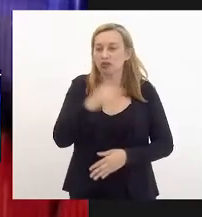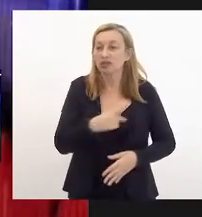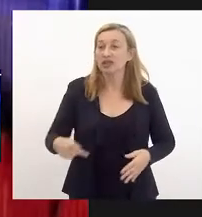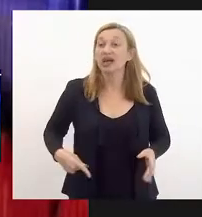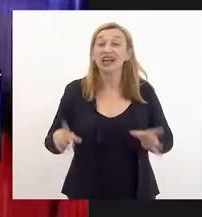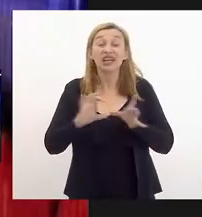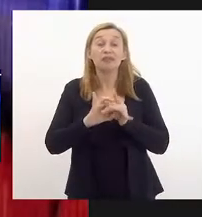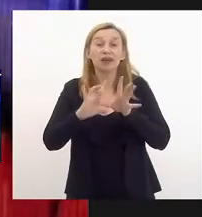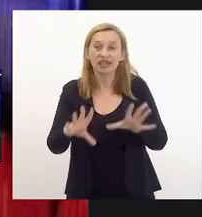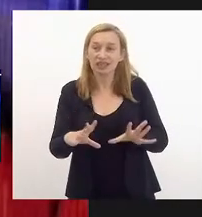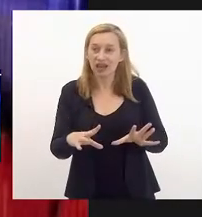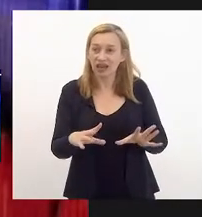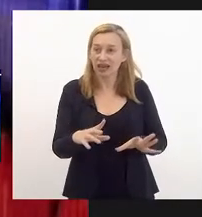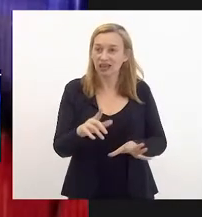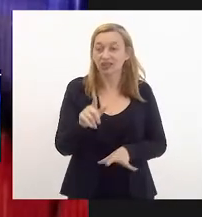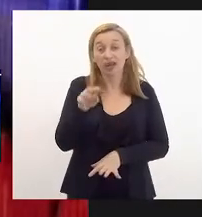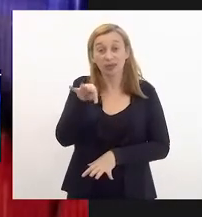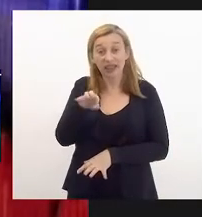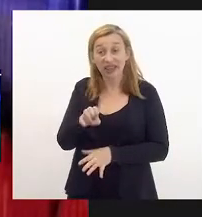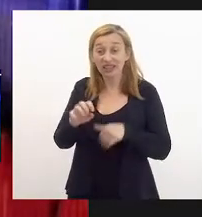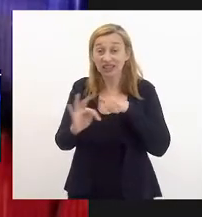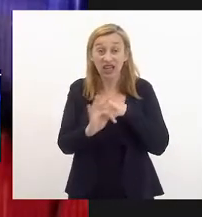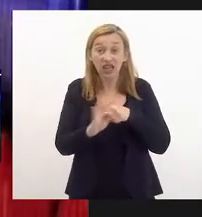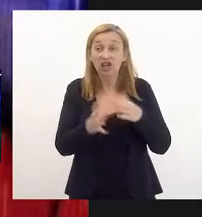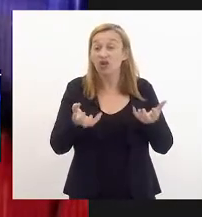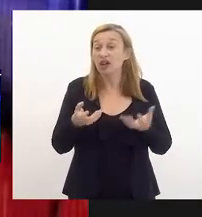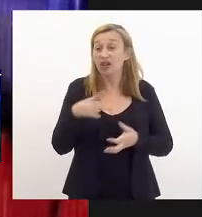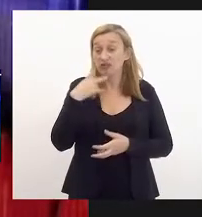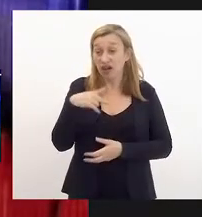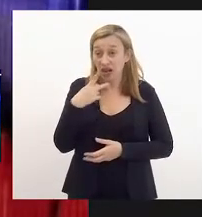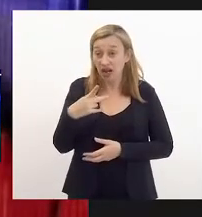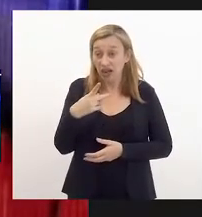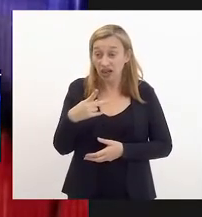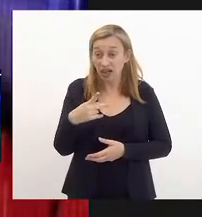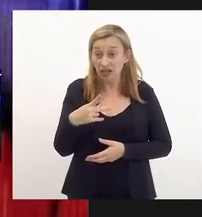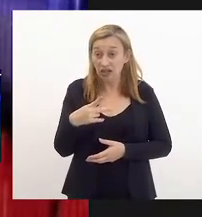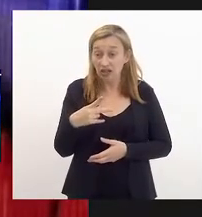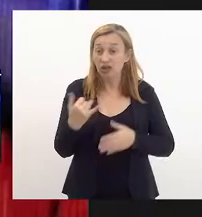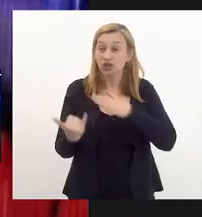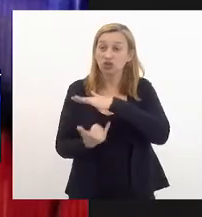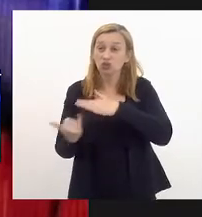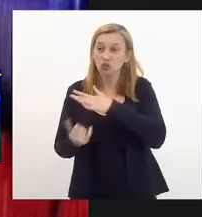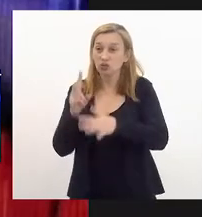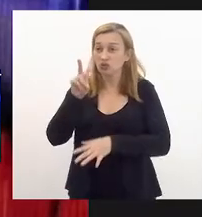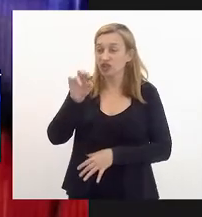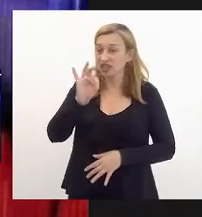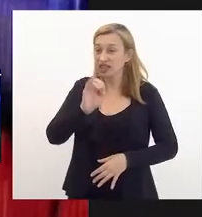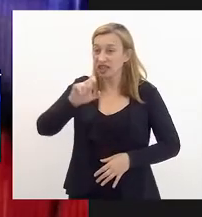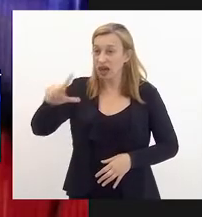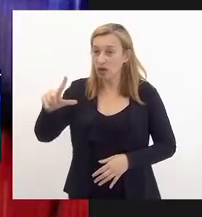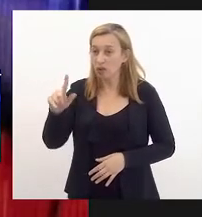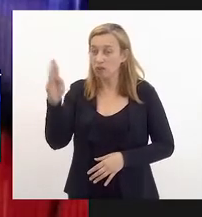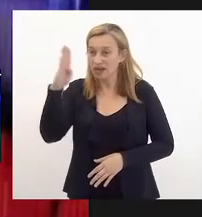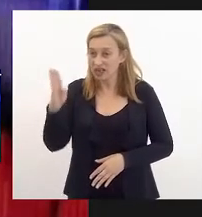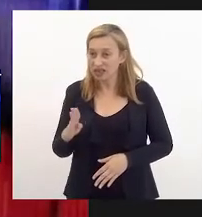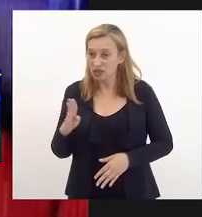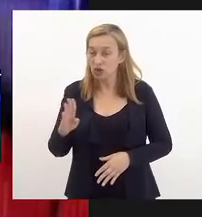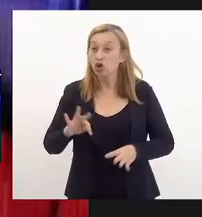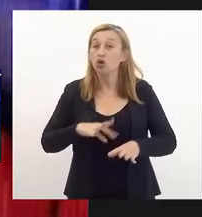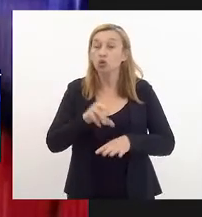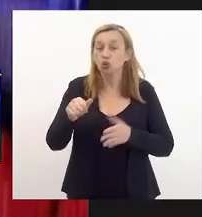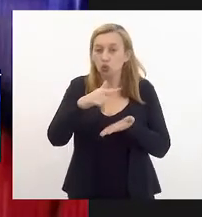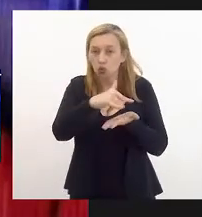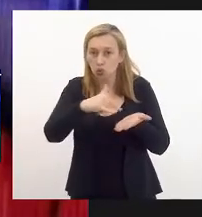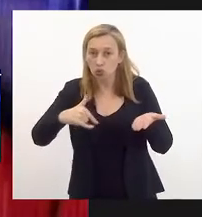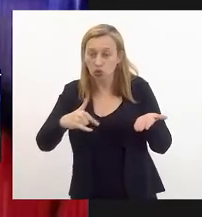liberdade de montar um gabinete técnico. Então, eu quero dizer da direção do Instituto Vital Brasil que tudo que eu falei foi embasado em documentos.